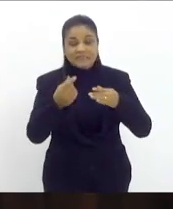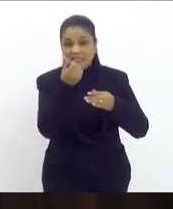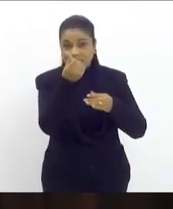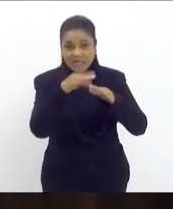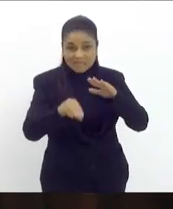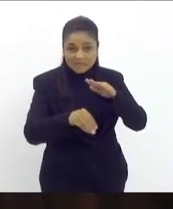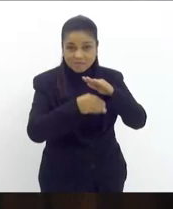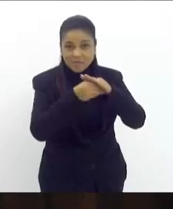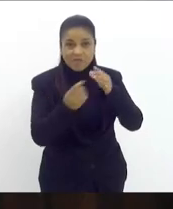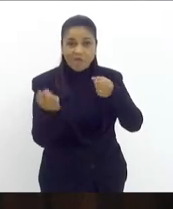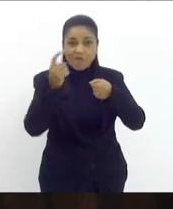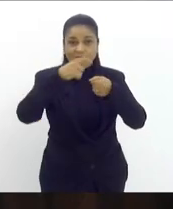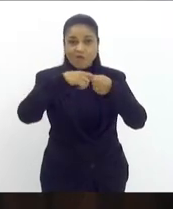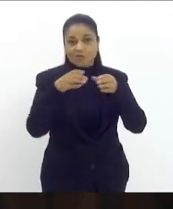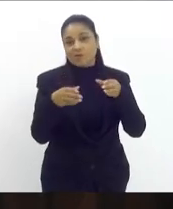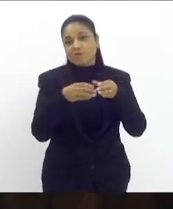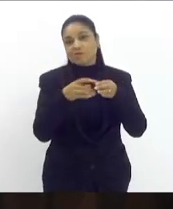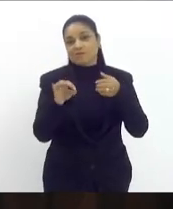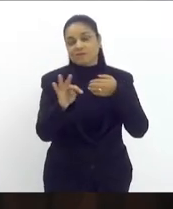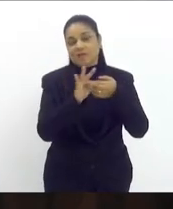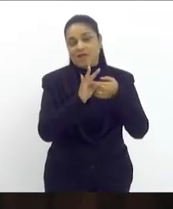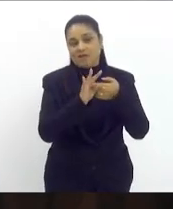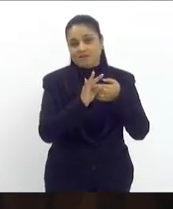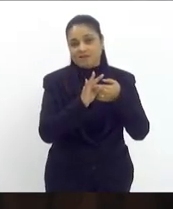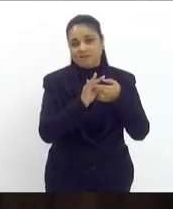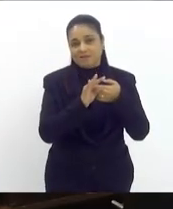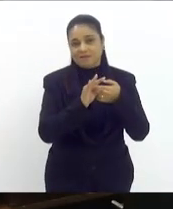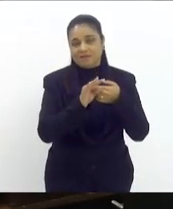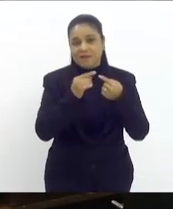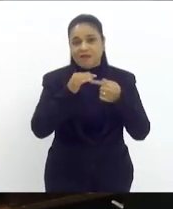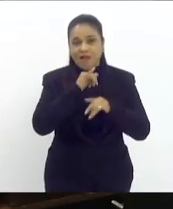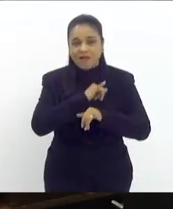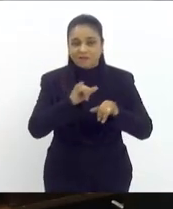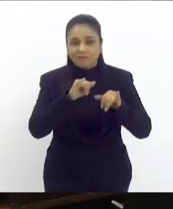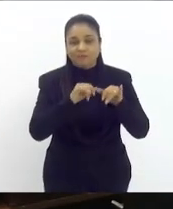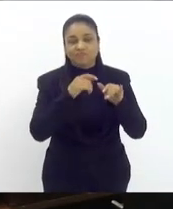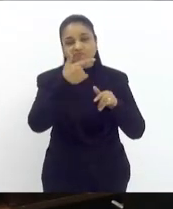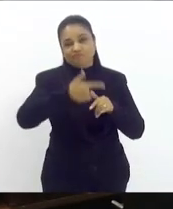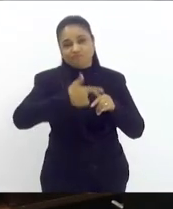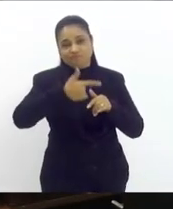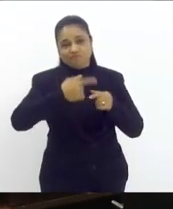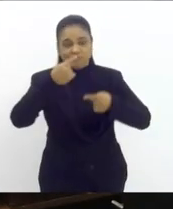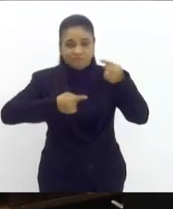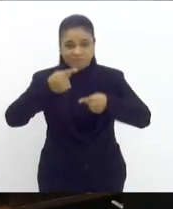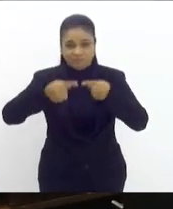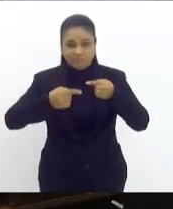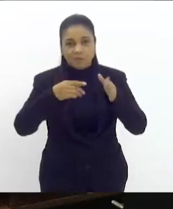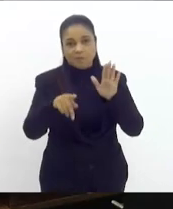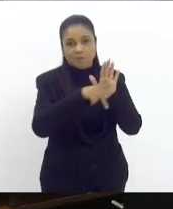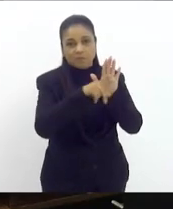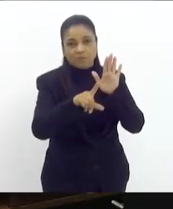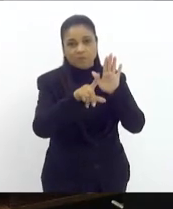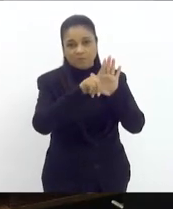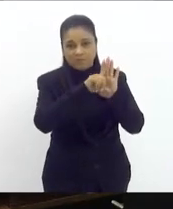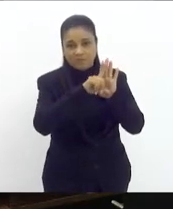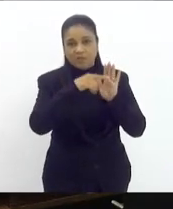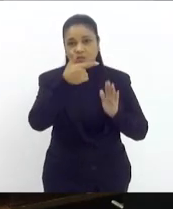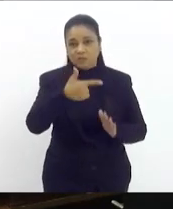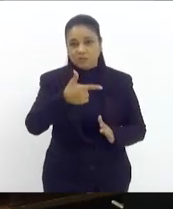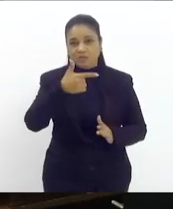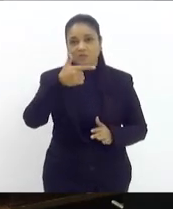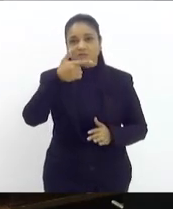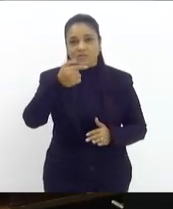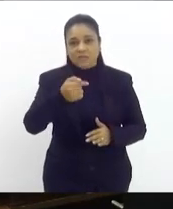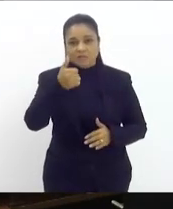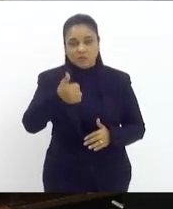e retorna às comissões técnicas. Anuncio, em segunda discussão, projeto de lei número 271 de